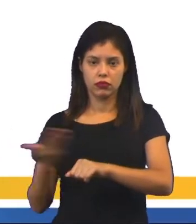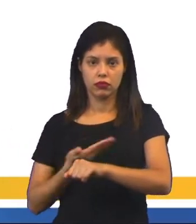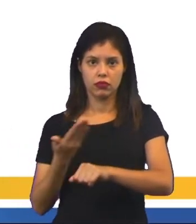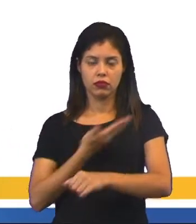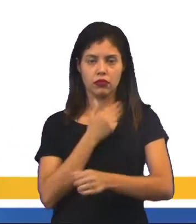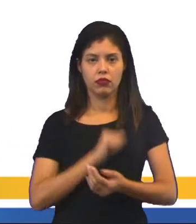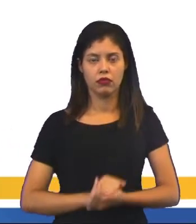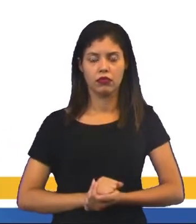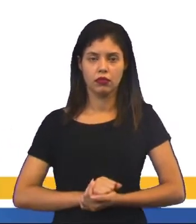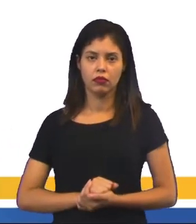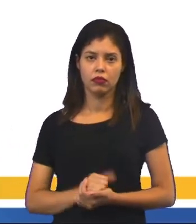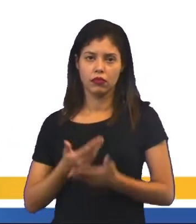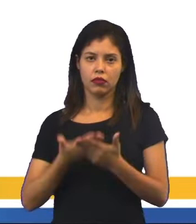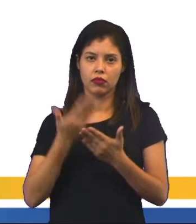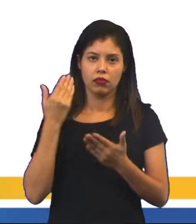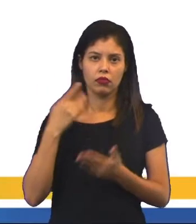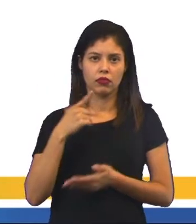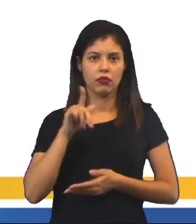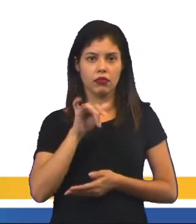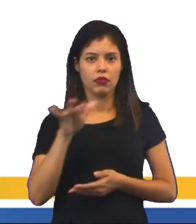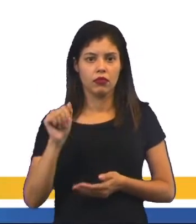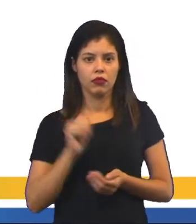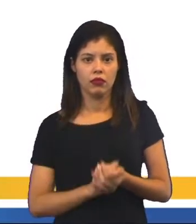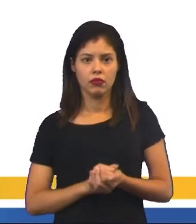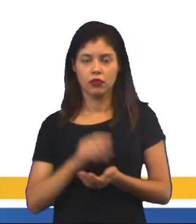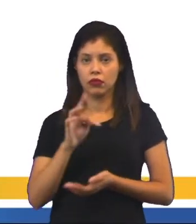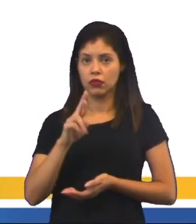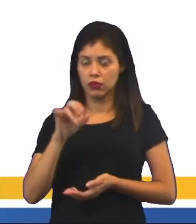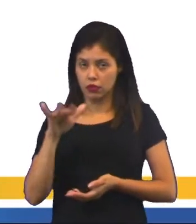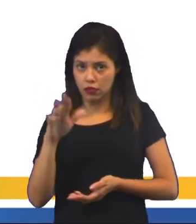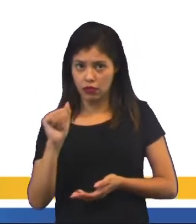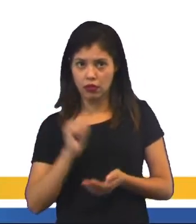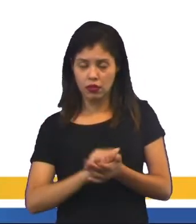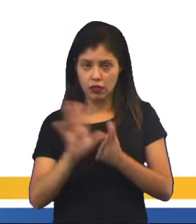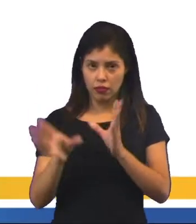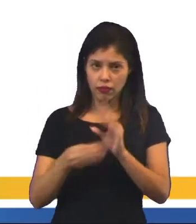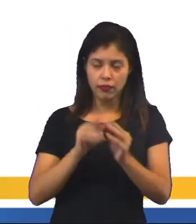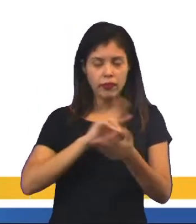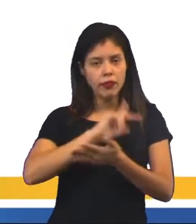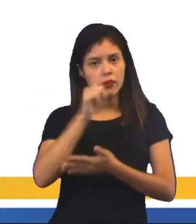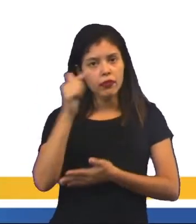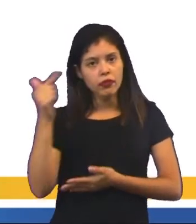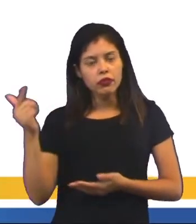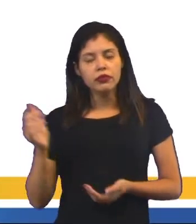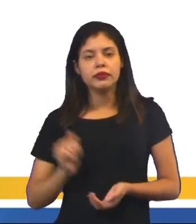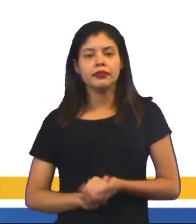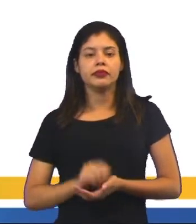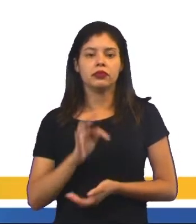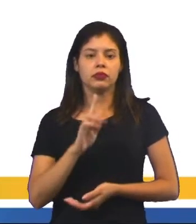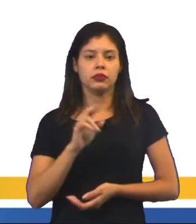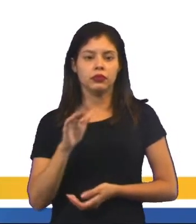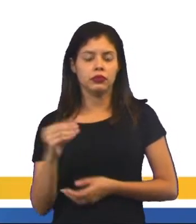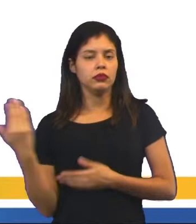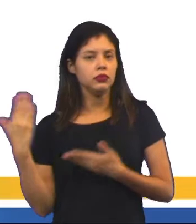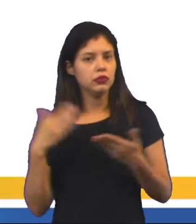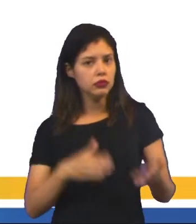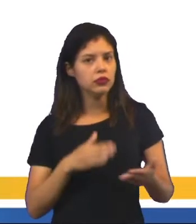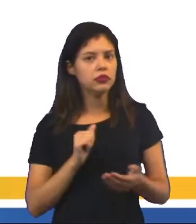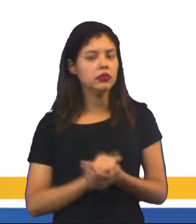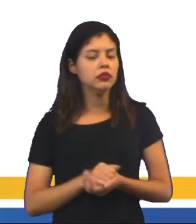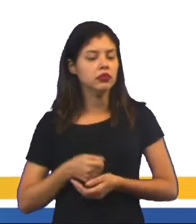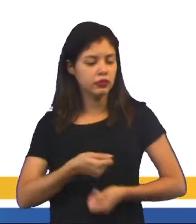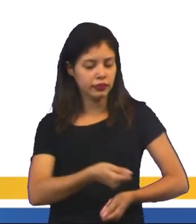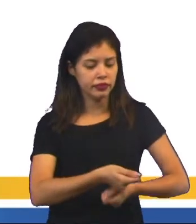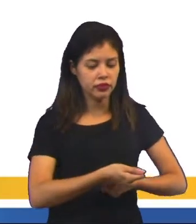apenas um passaporte para que essa técnica agregada a várias outras técnicas chegasse a uma